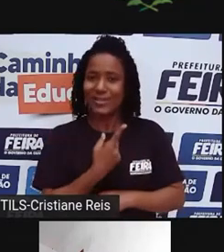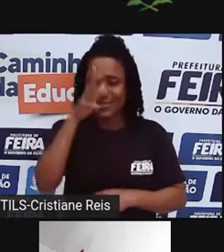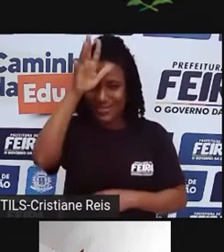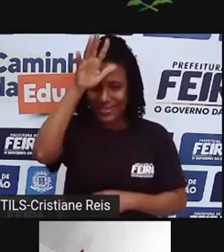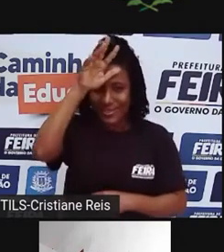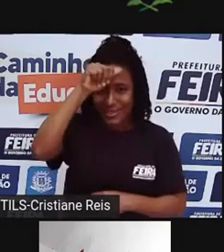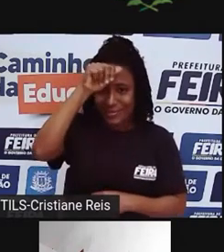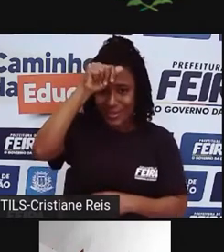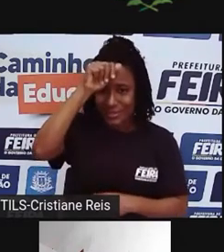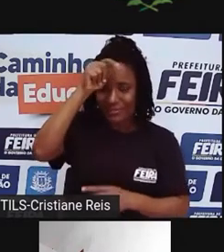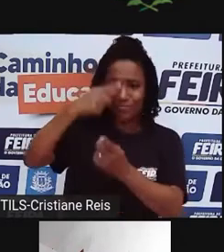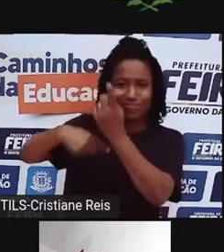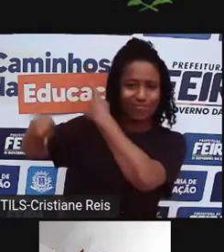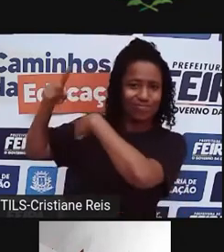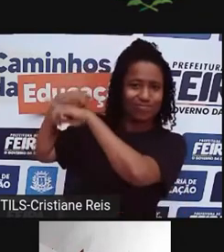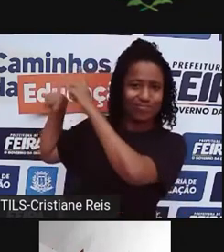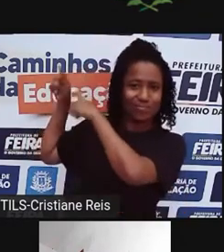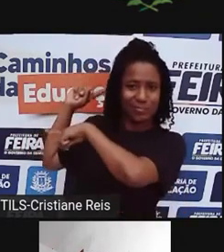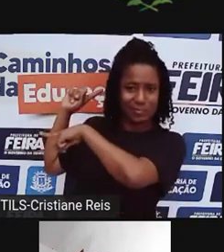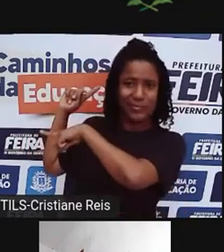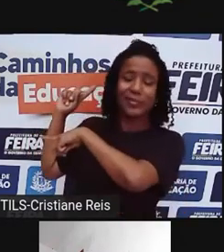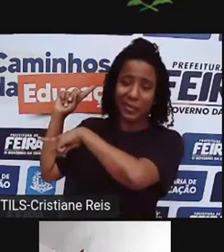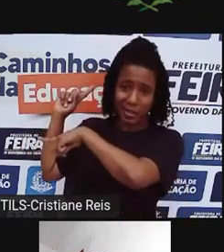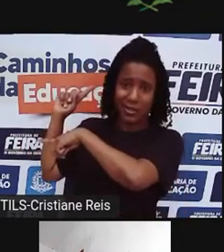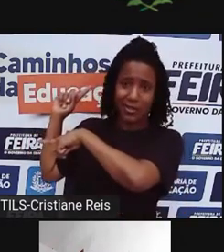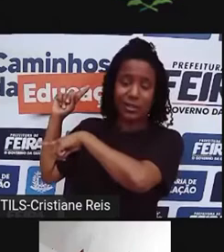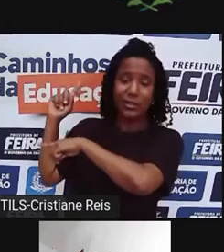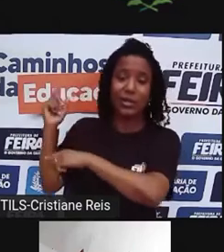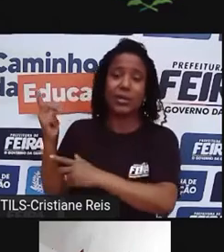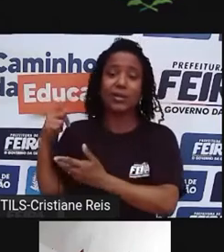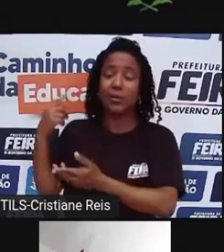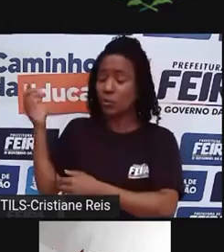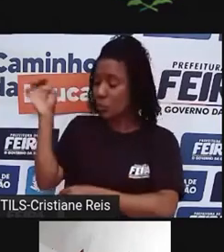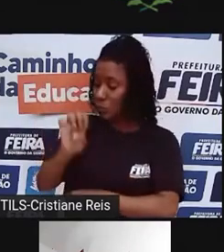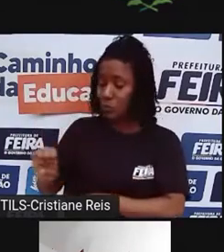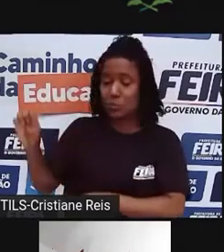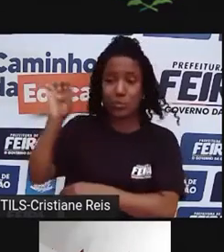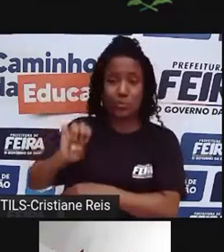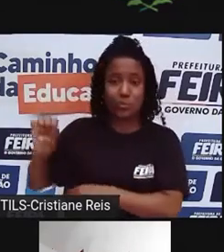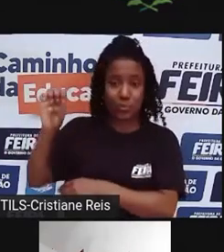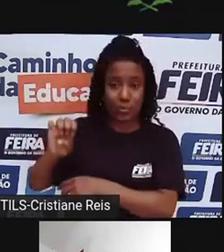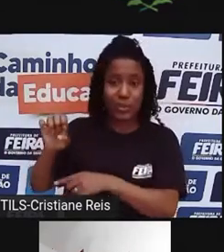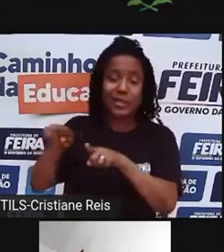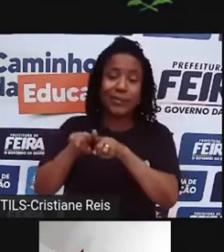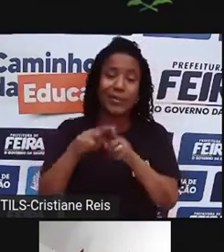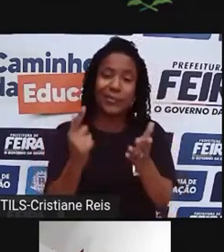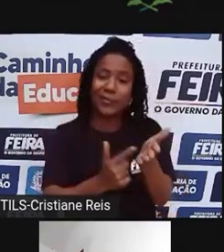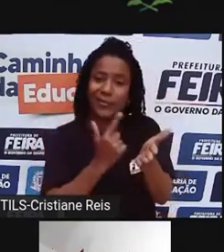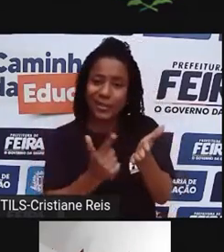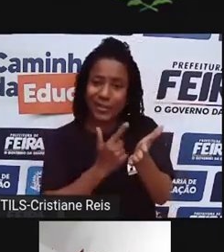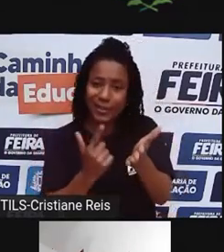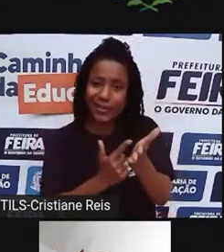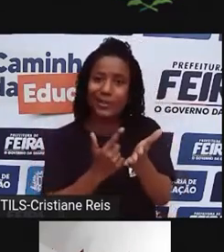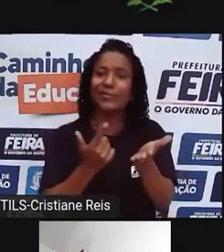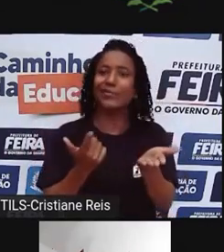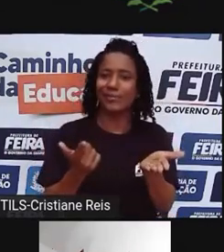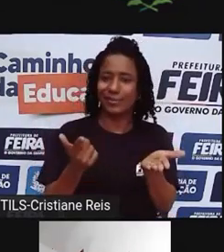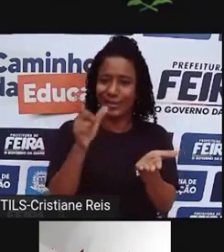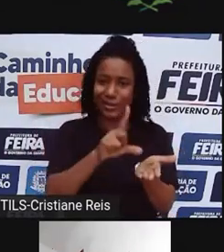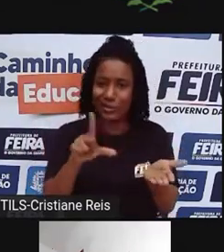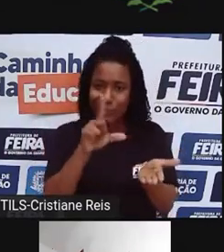por uma tradição oral, colonial, e também os próprios textos acadêmicos, os próprios livros, os próprios